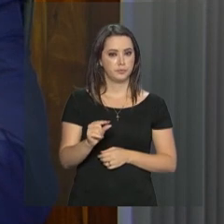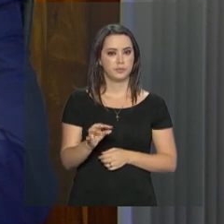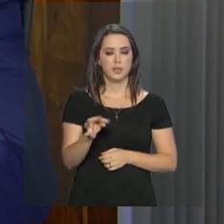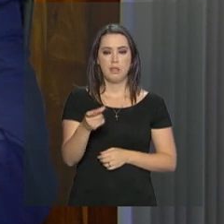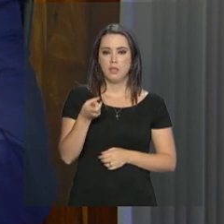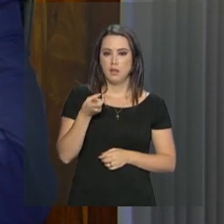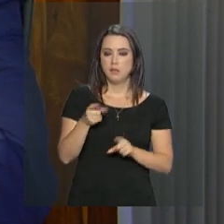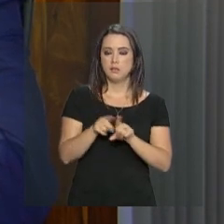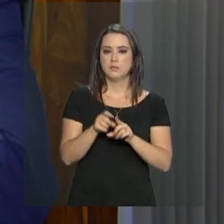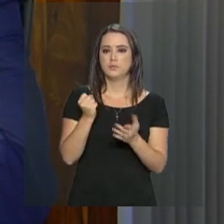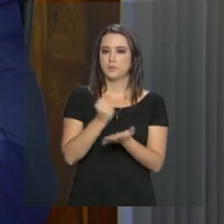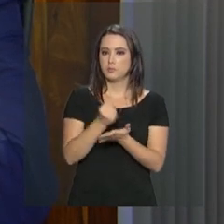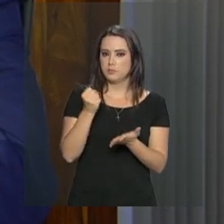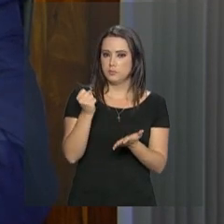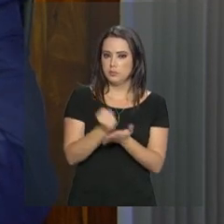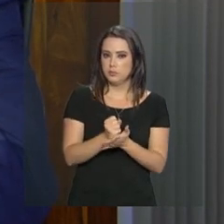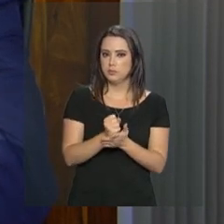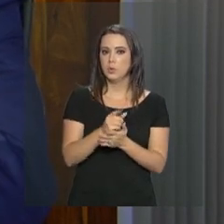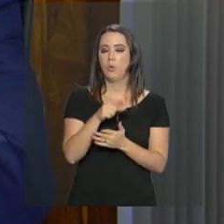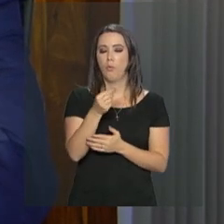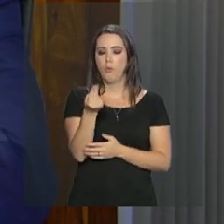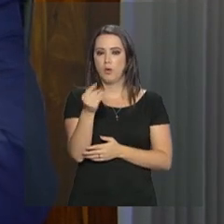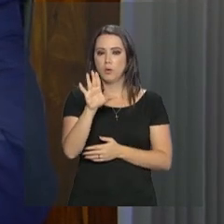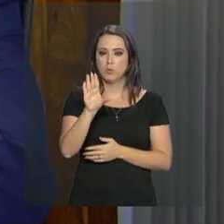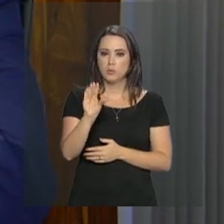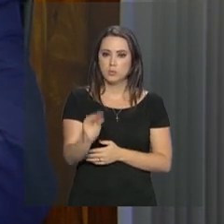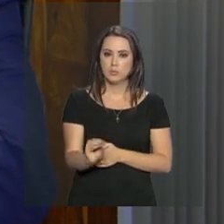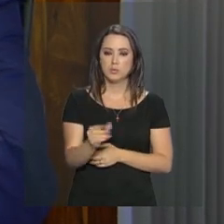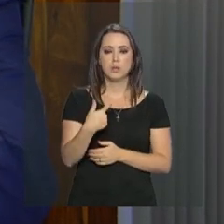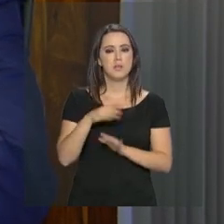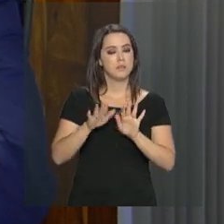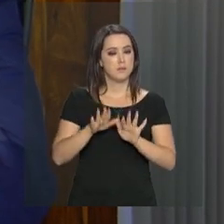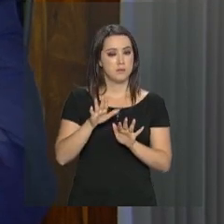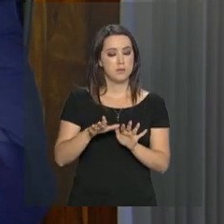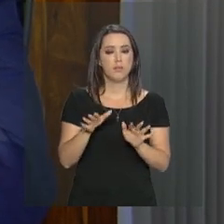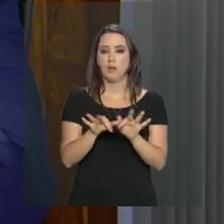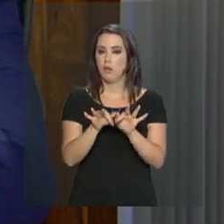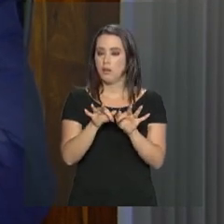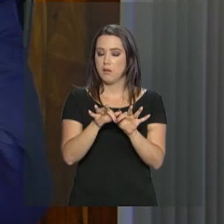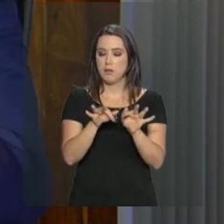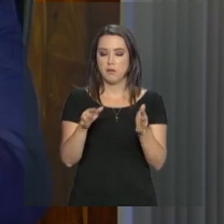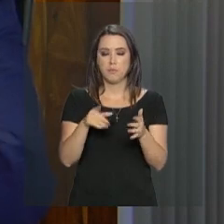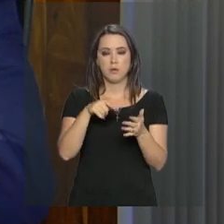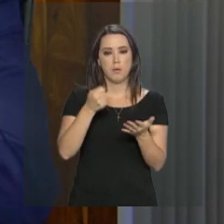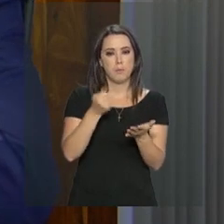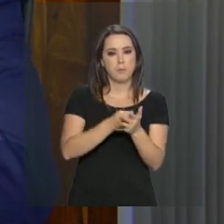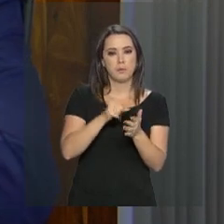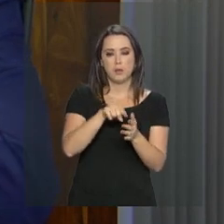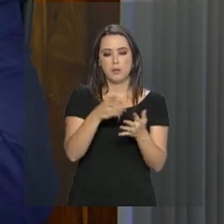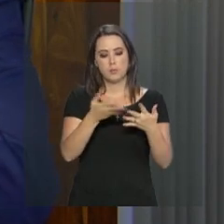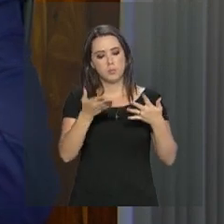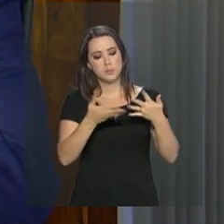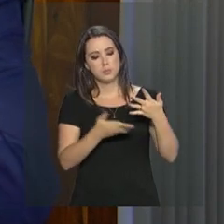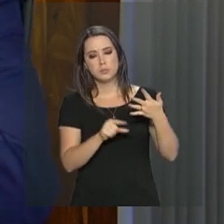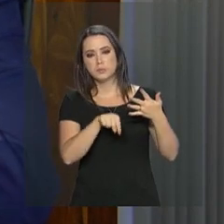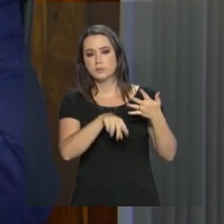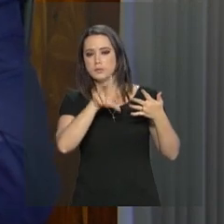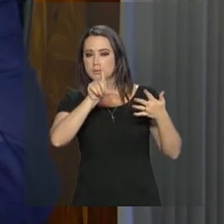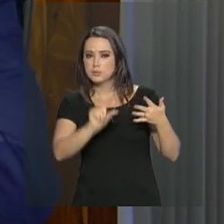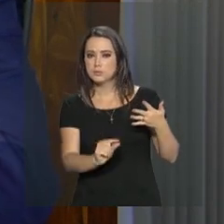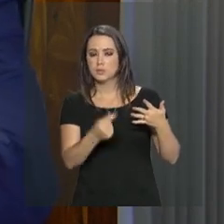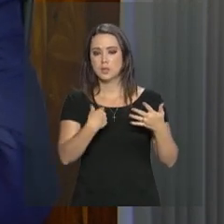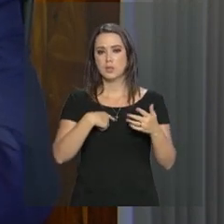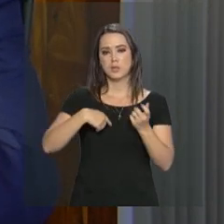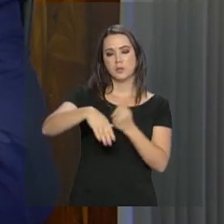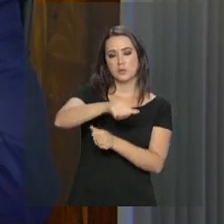tarifas de contratação de crédito com desconto e, em alguns casos, até isenção e também um prazo mais dilatado em algumas linhas de crédito, de